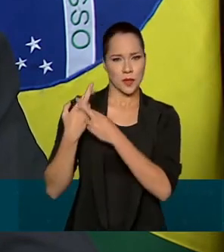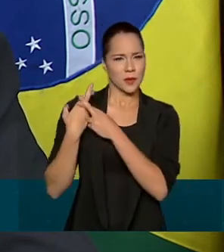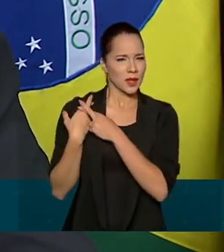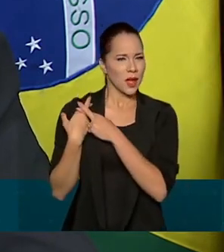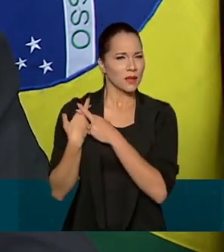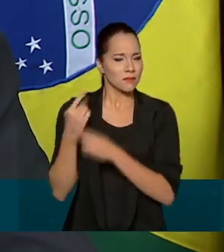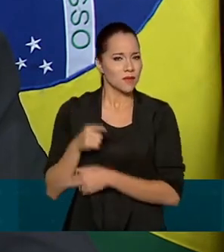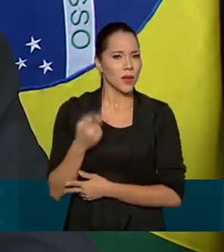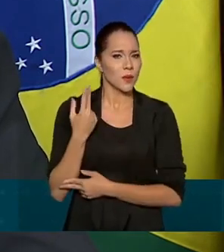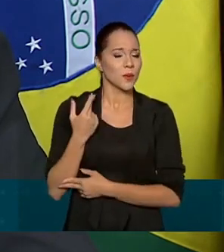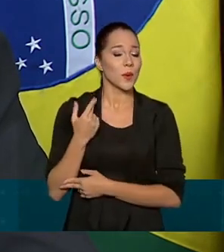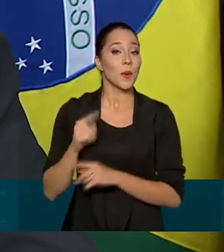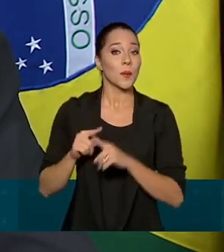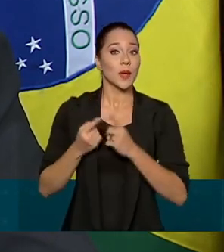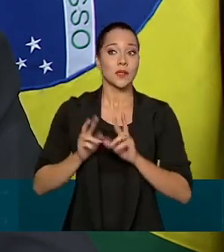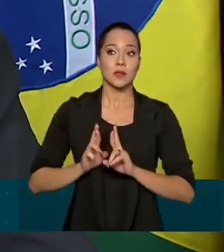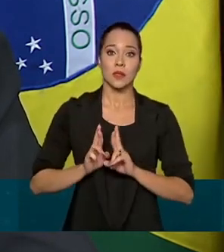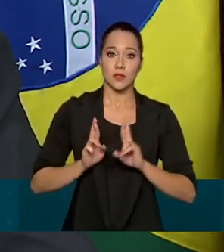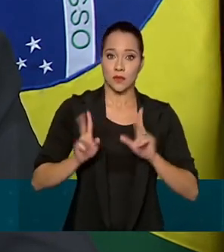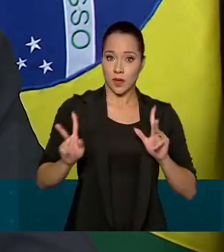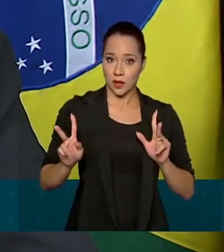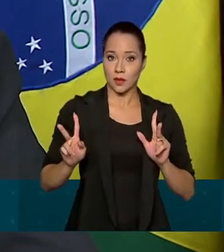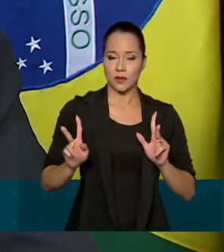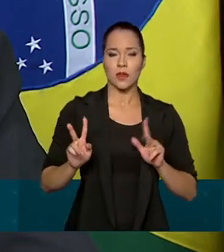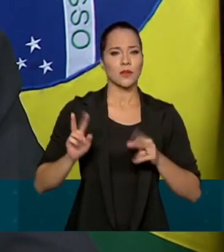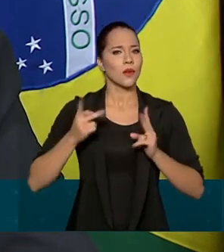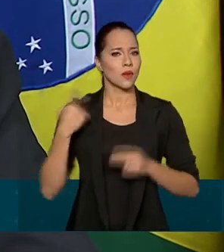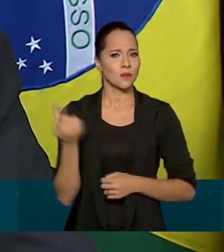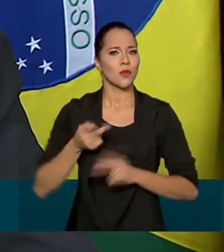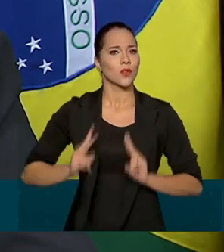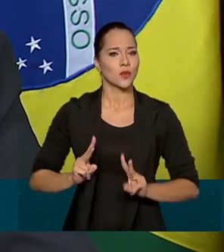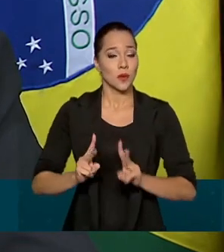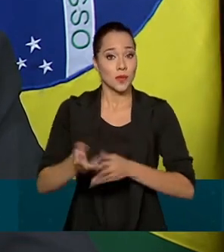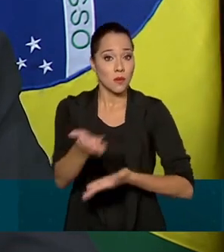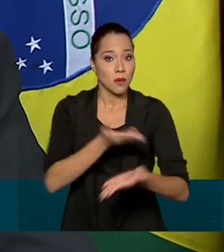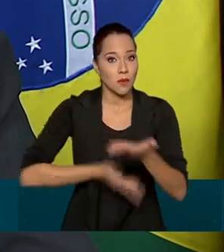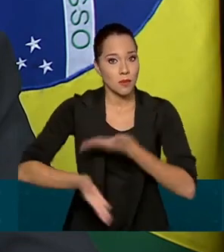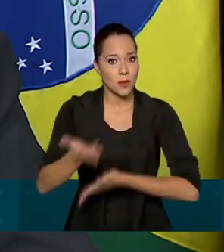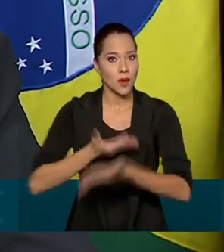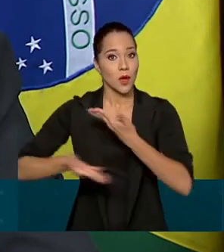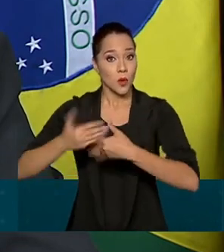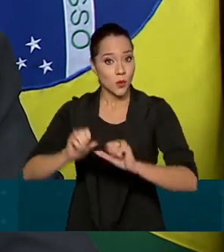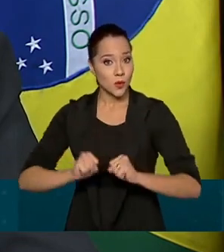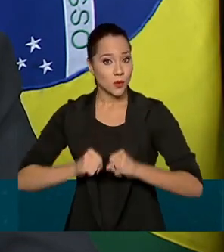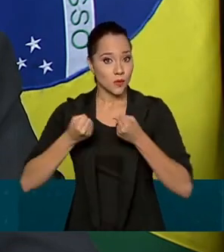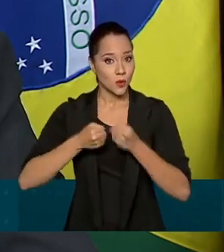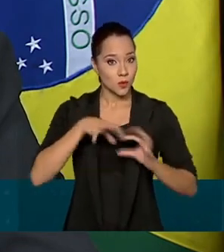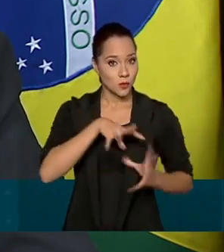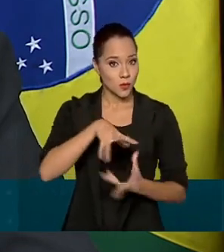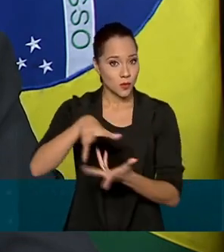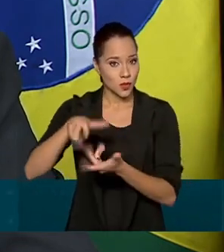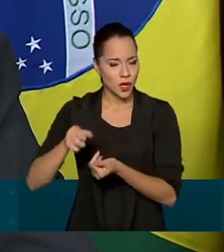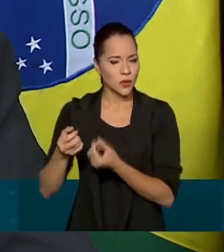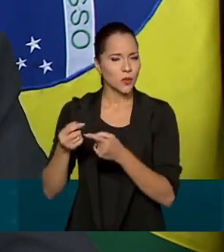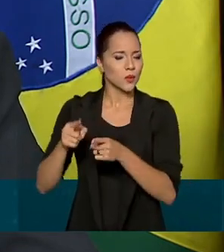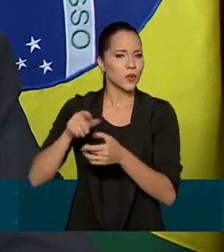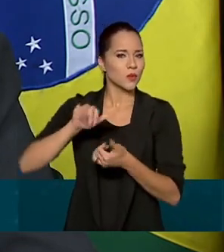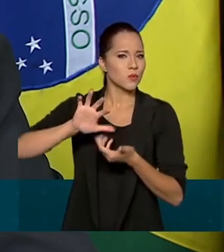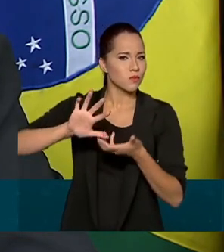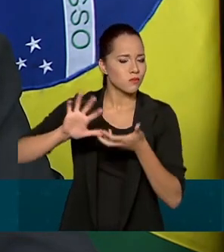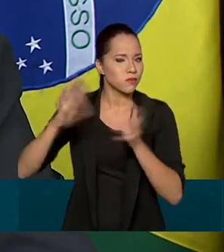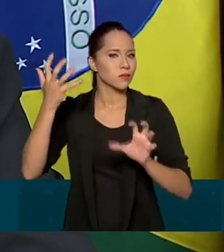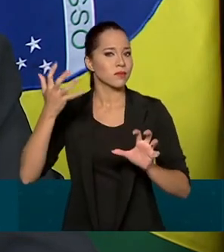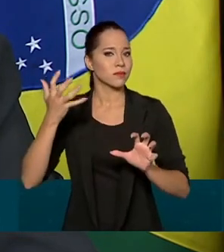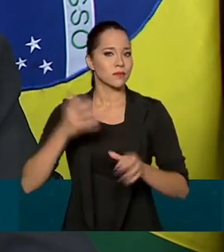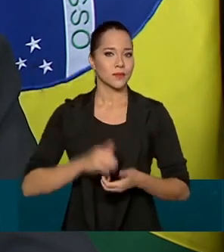comuns, porém diferenciadas, continuamos a colaborar com os esforços mundiais contra a mudança do